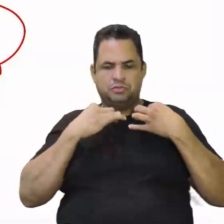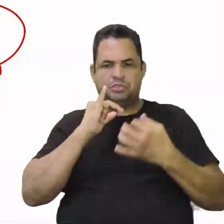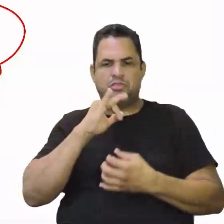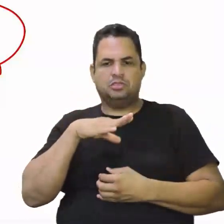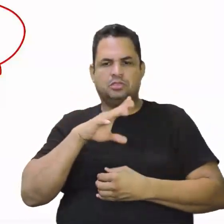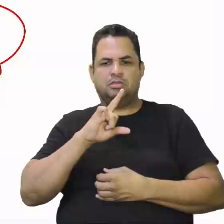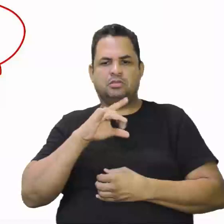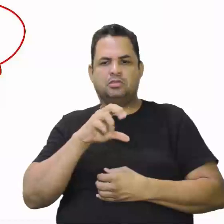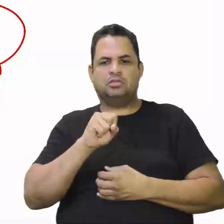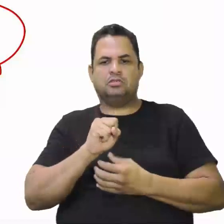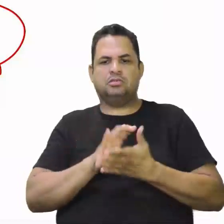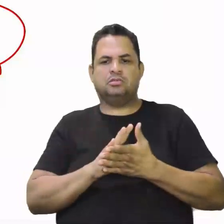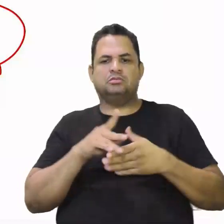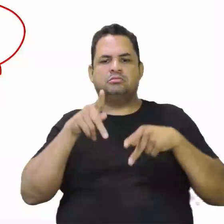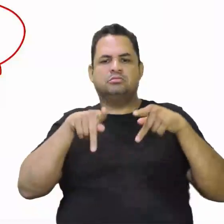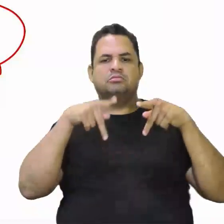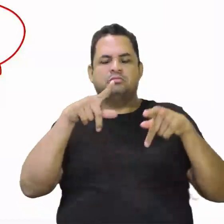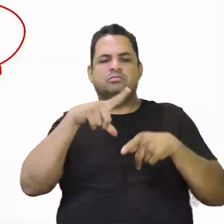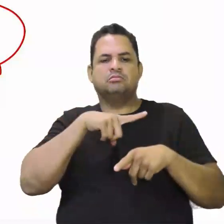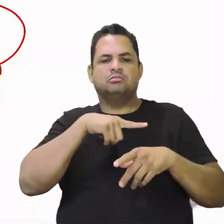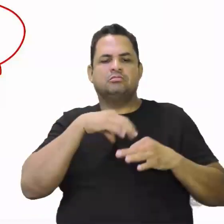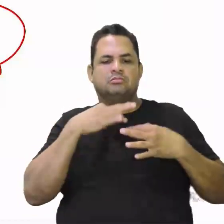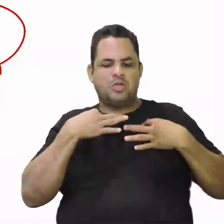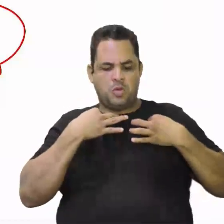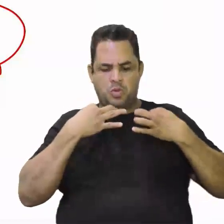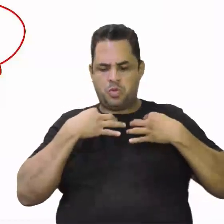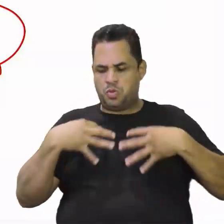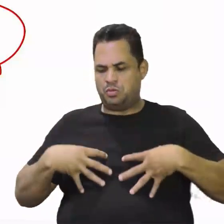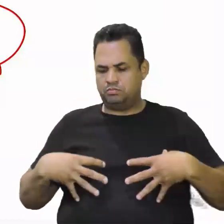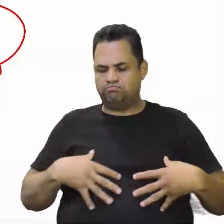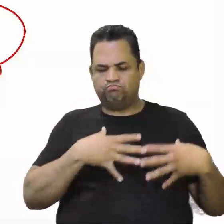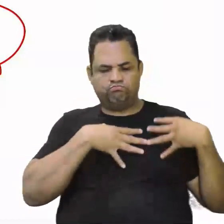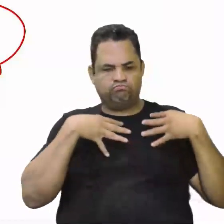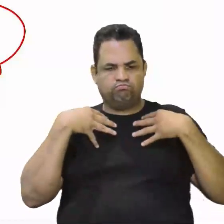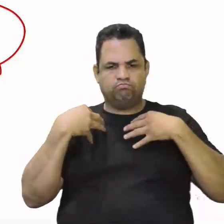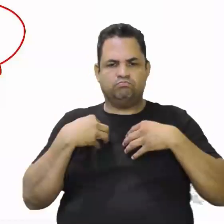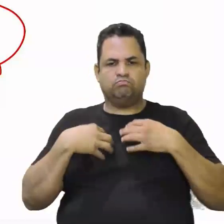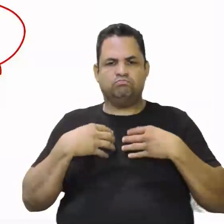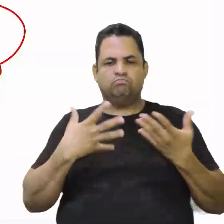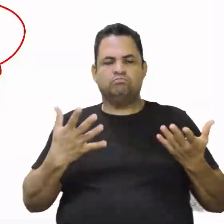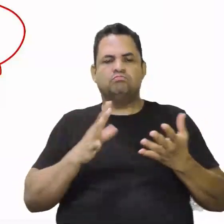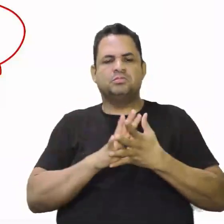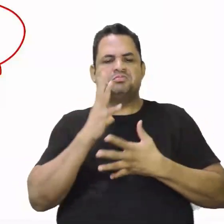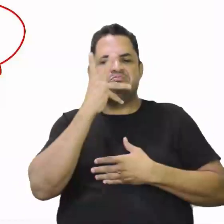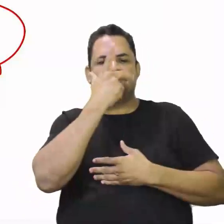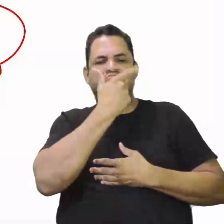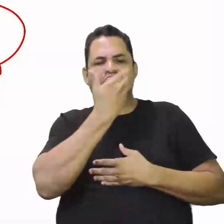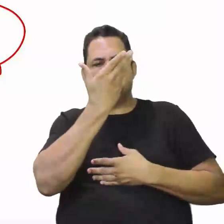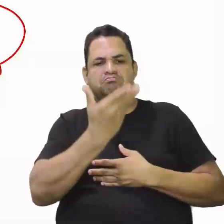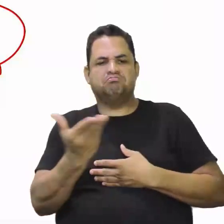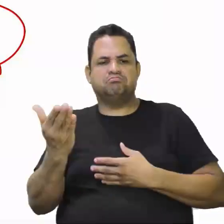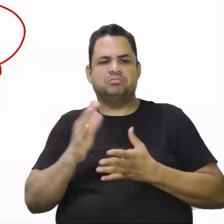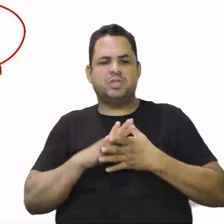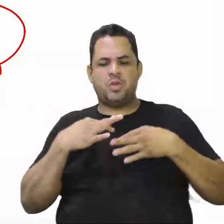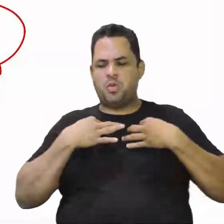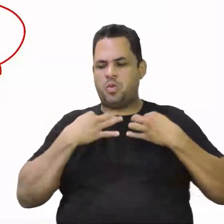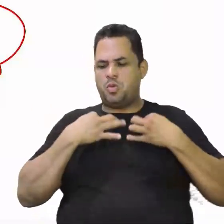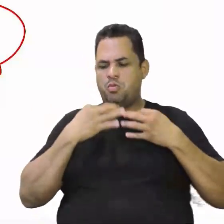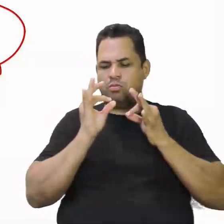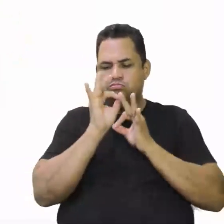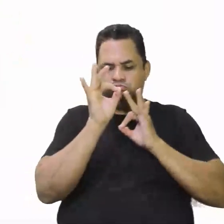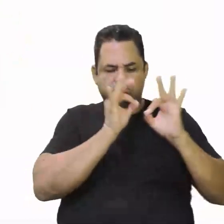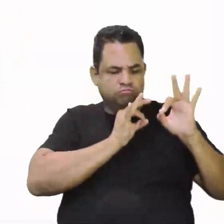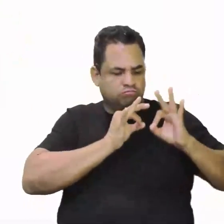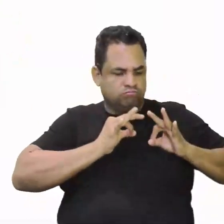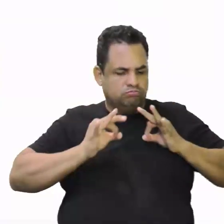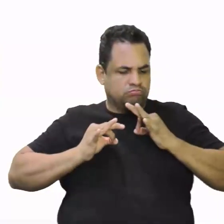Então, esse povo tinha uma ornamentação, riqueza, tinha um esplendor muito grande. As roupas eram bem definidas,